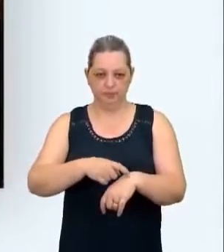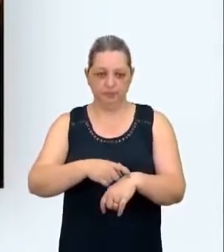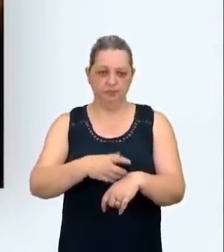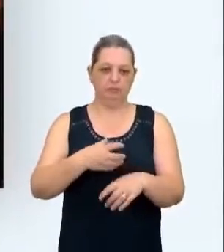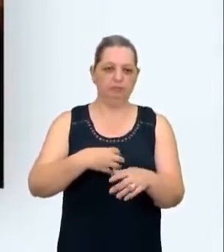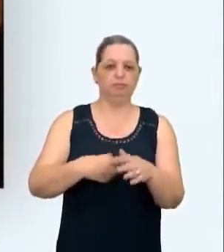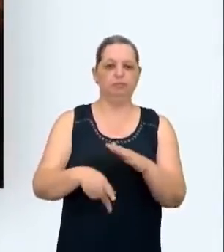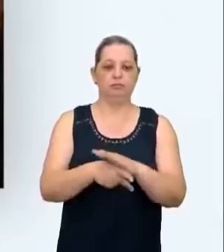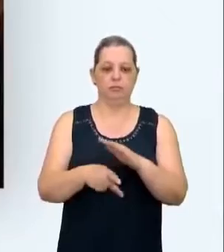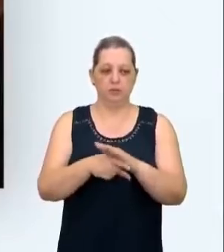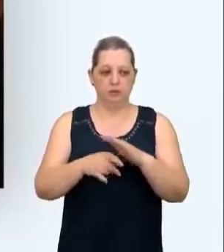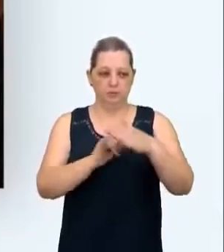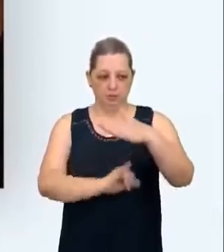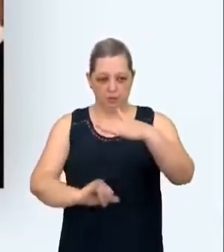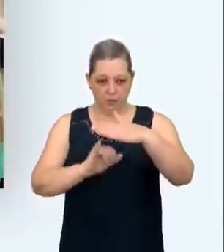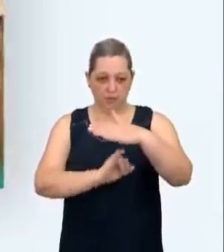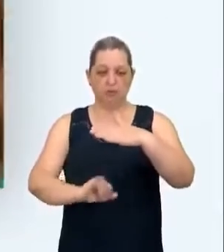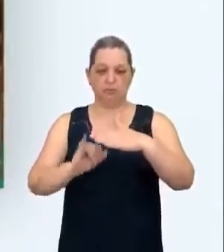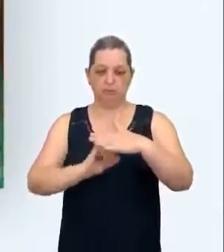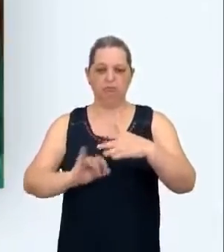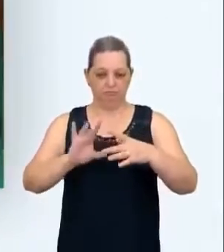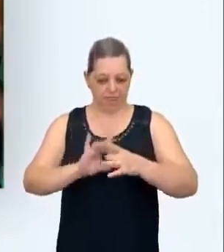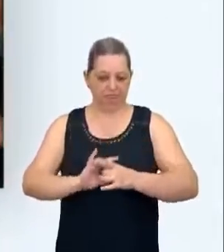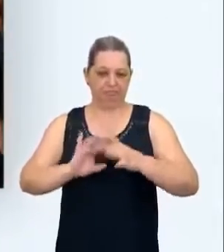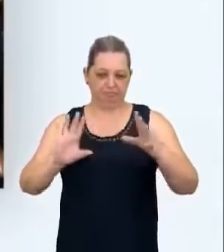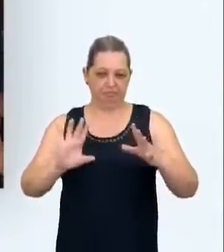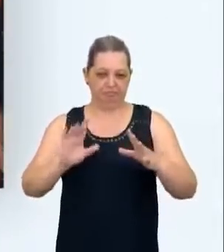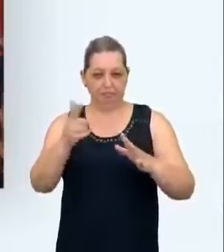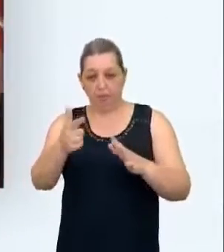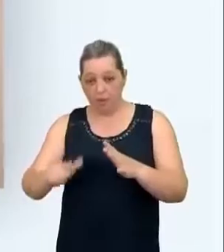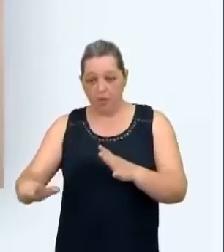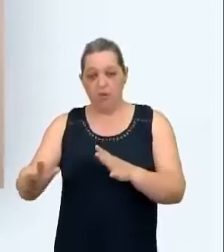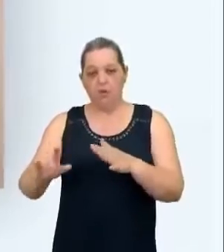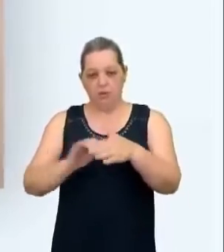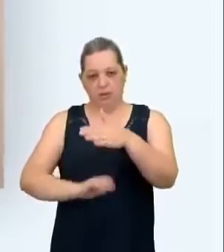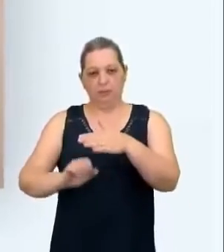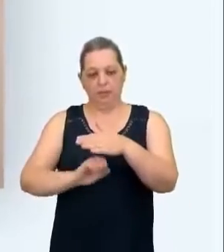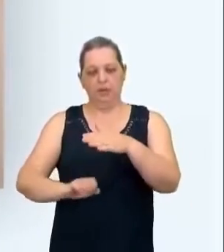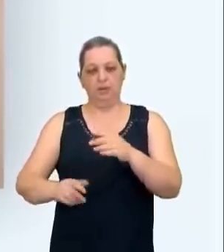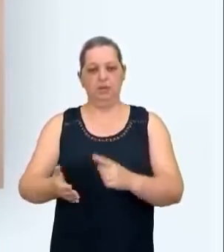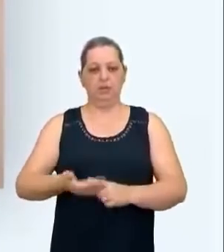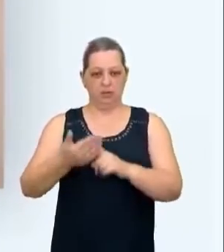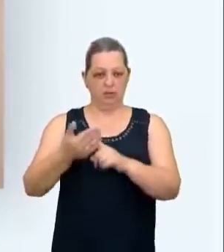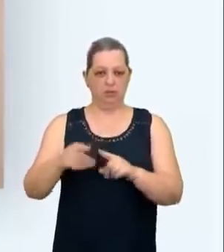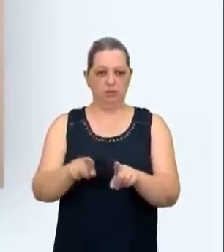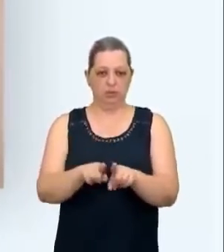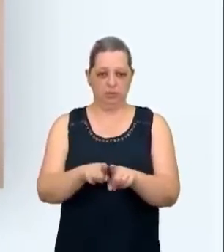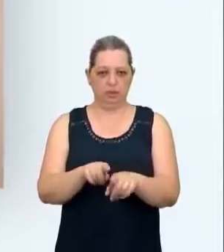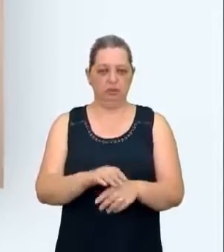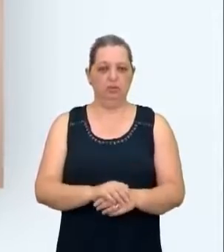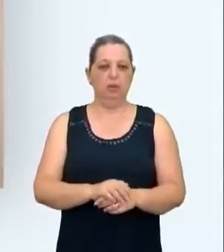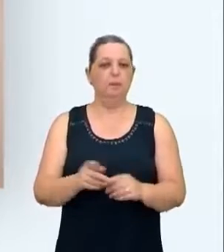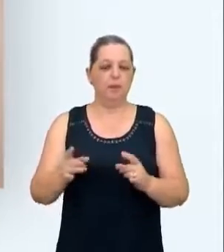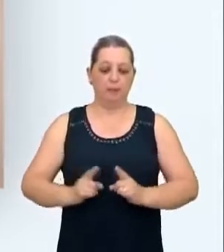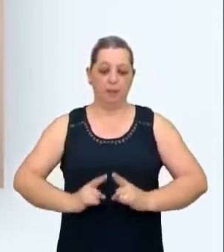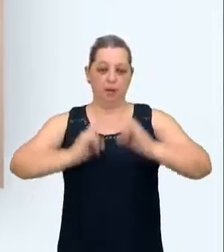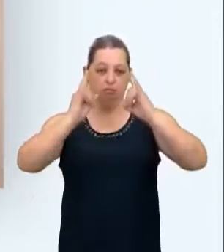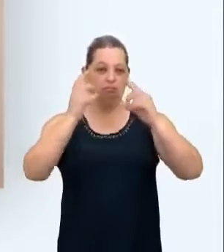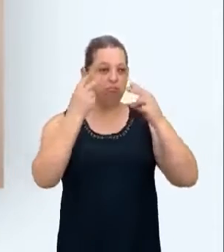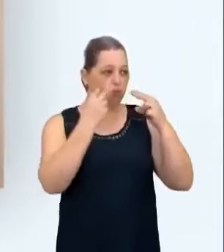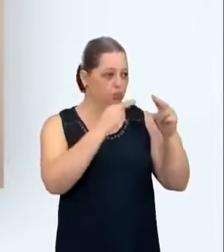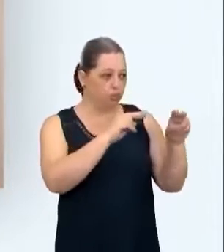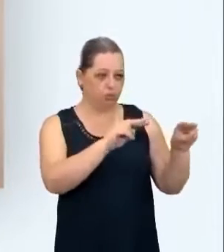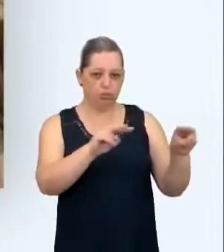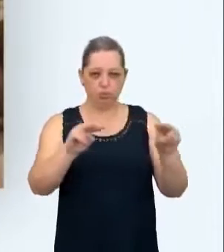informal e descontraída, como na maior parte das empresas de tecnologia. O terraço do prédio, com vista para toda a